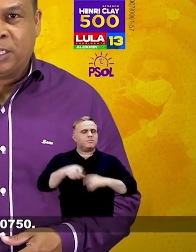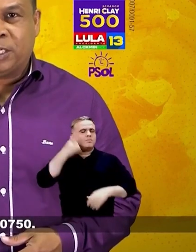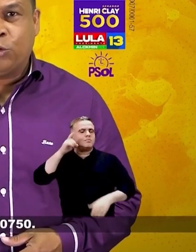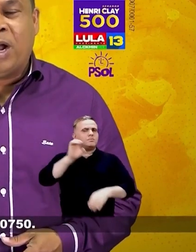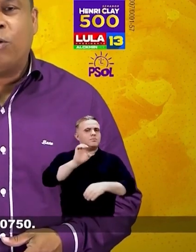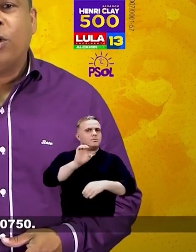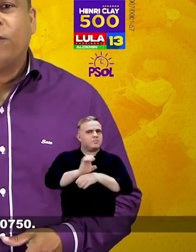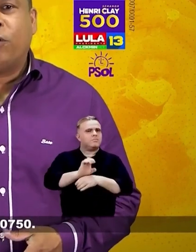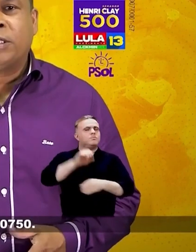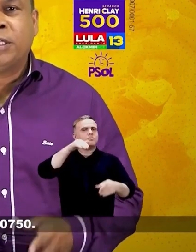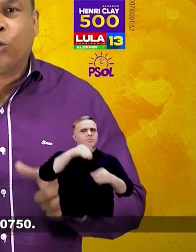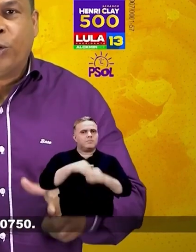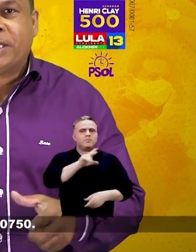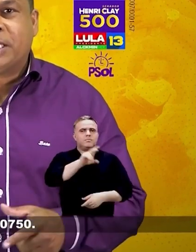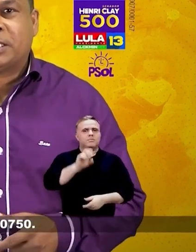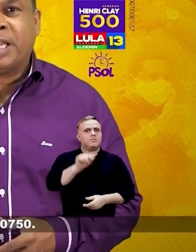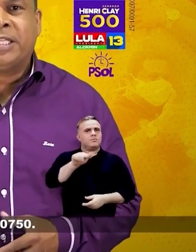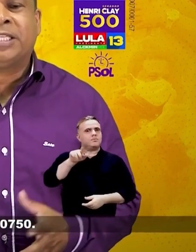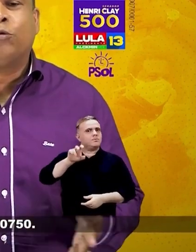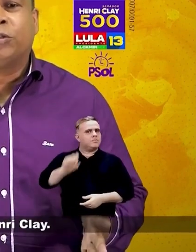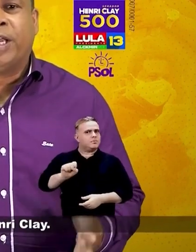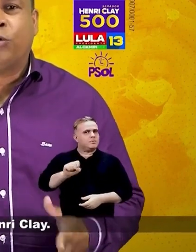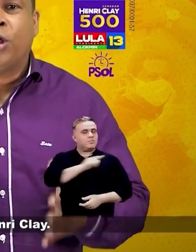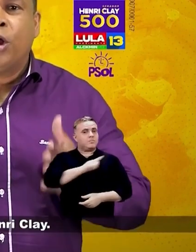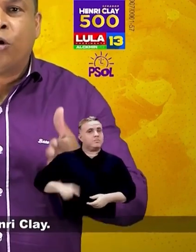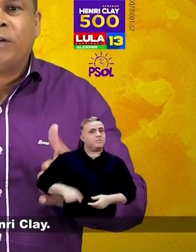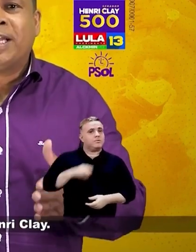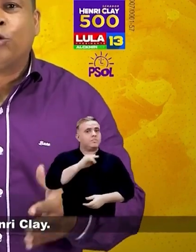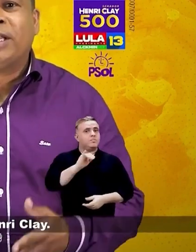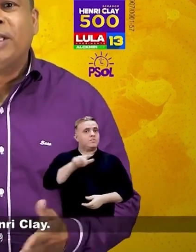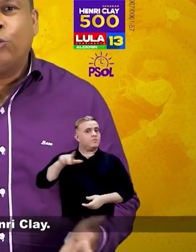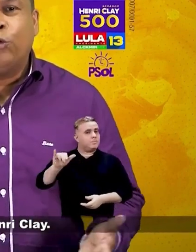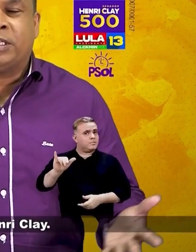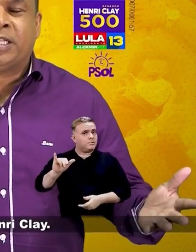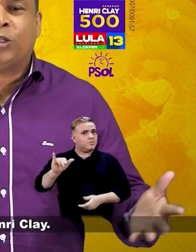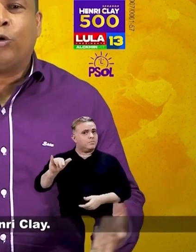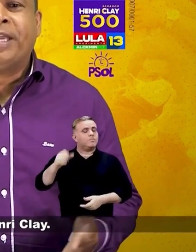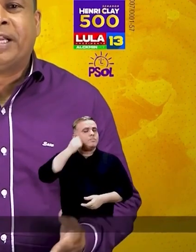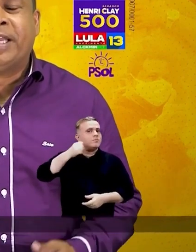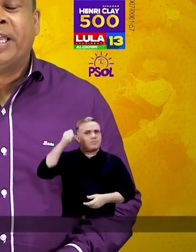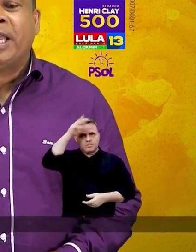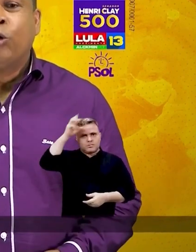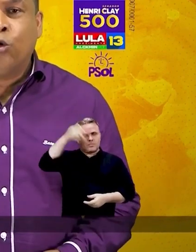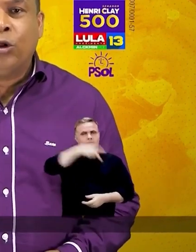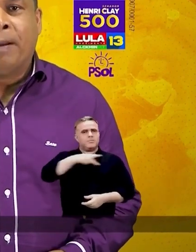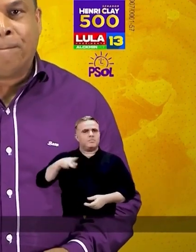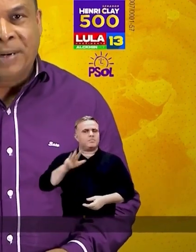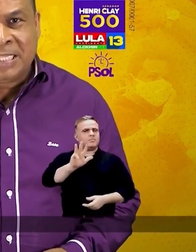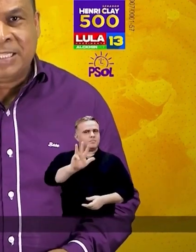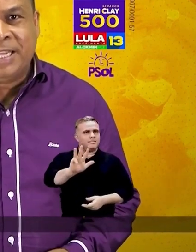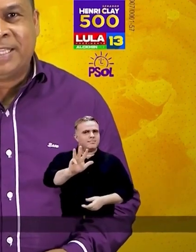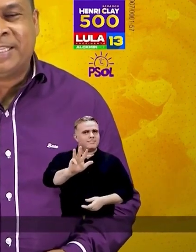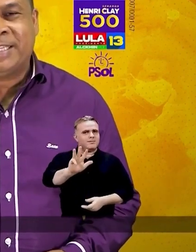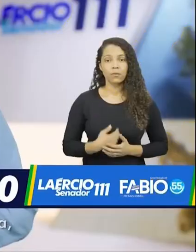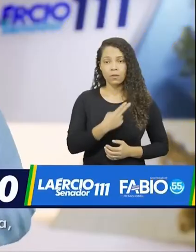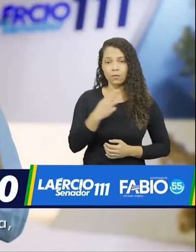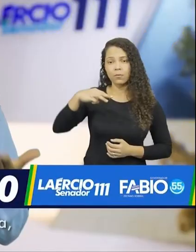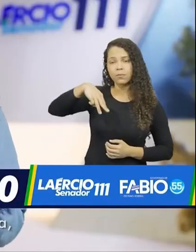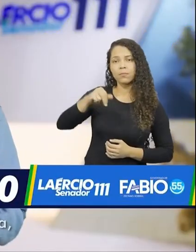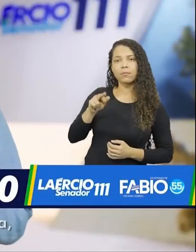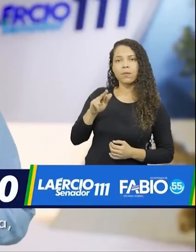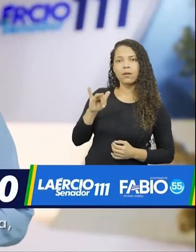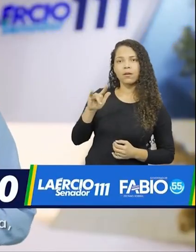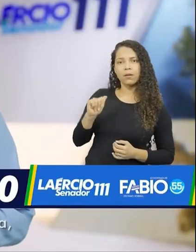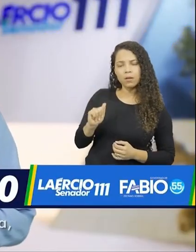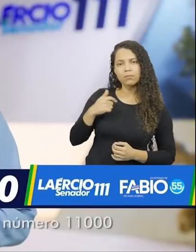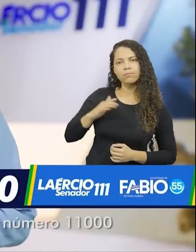Para deputado estadual, vote 5750. Governadora Niúli, senador Henrique Leite. Lula, presidente. Meu nome